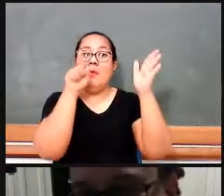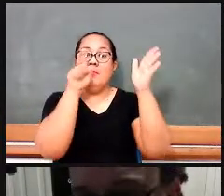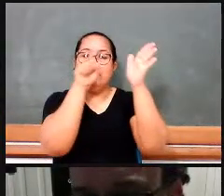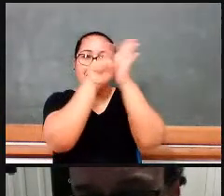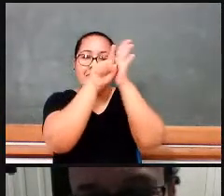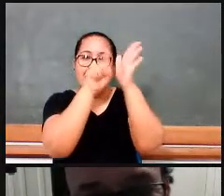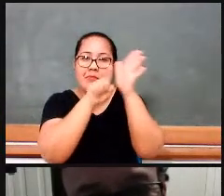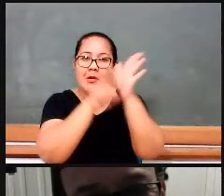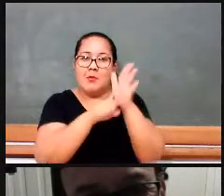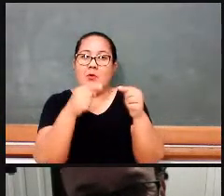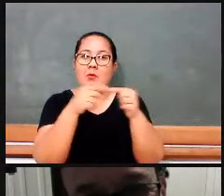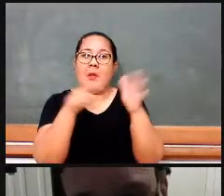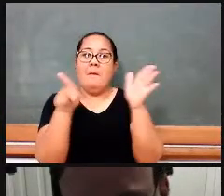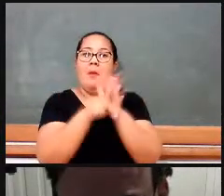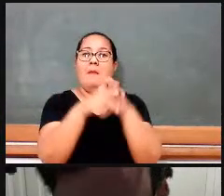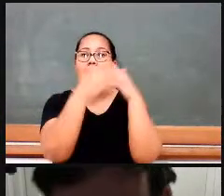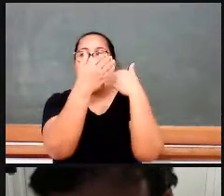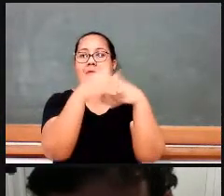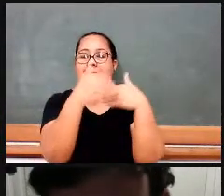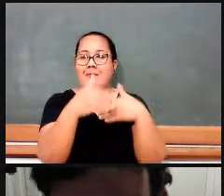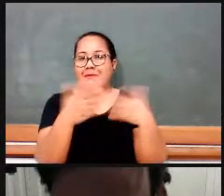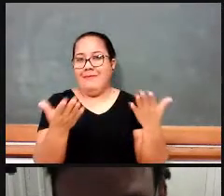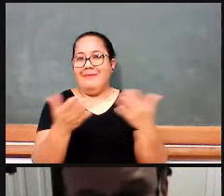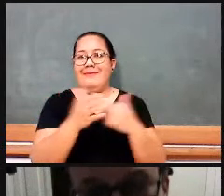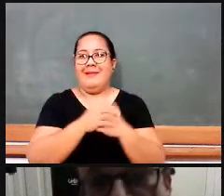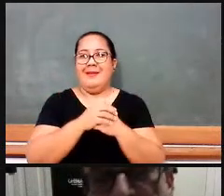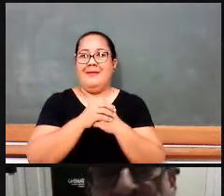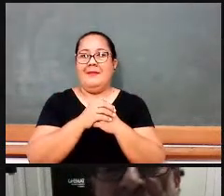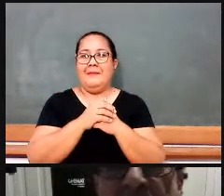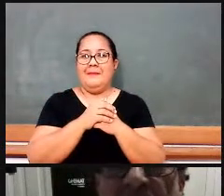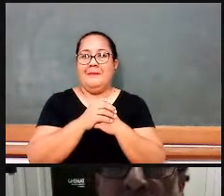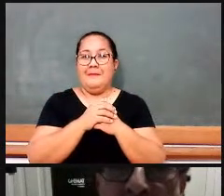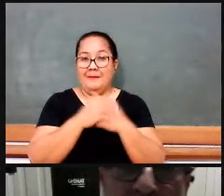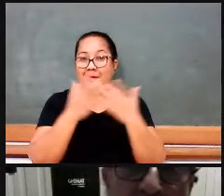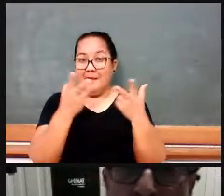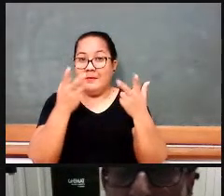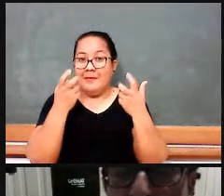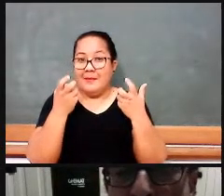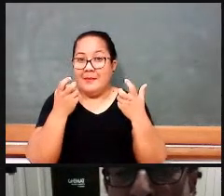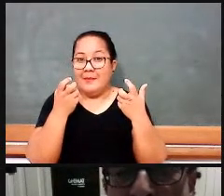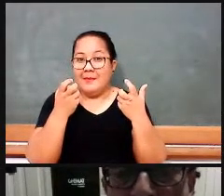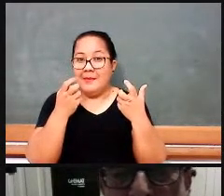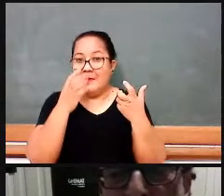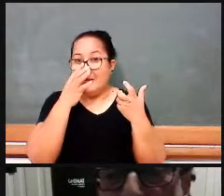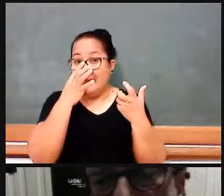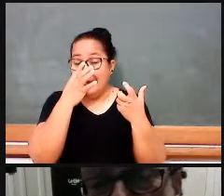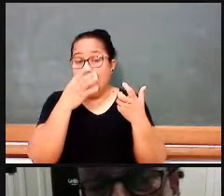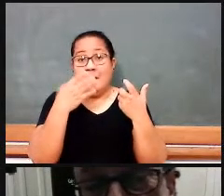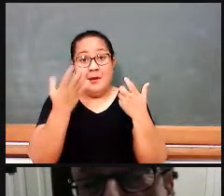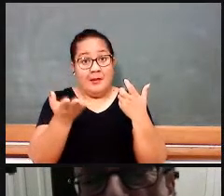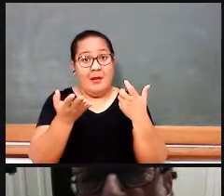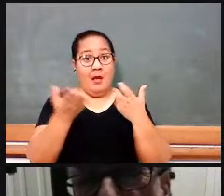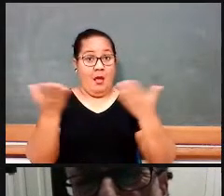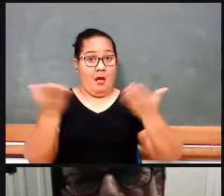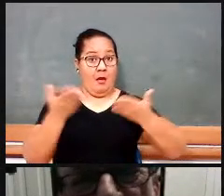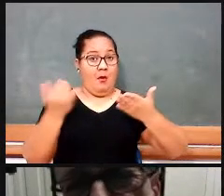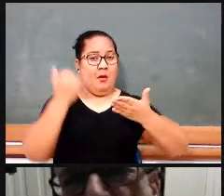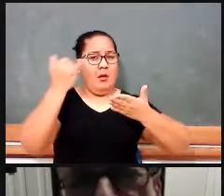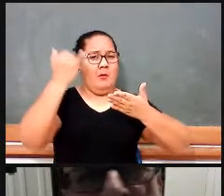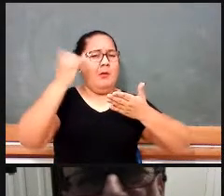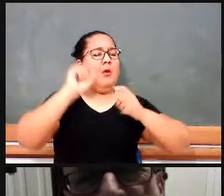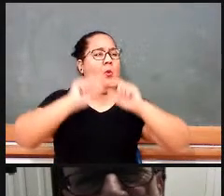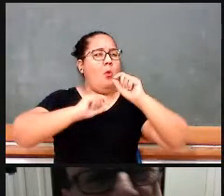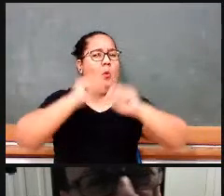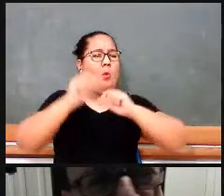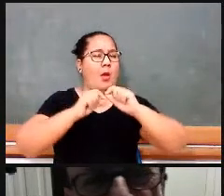devem ser feitos aí. Então, veja, o que a gente colocou lá, nesse momento, os pontos é que